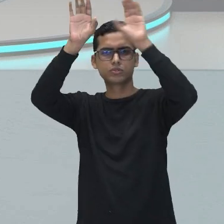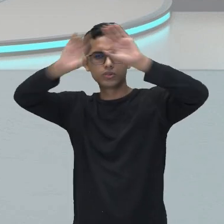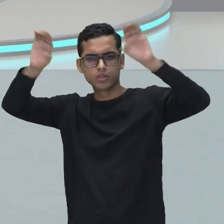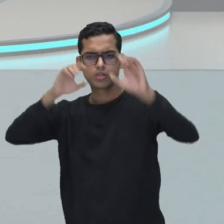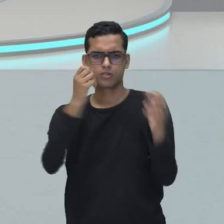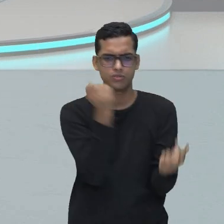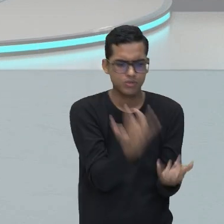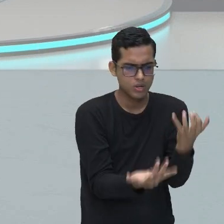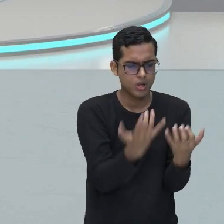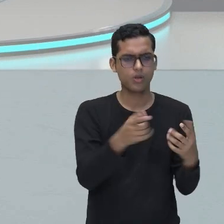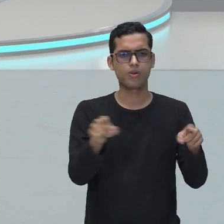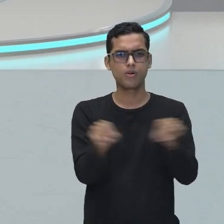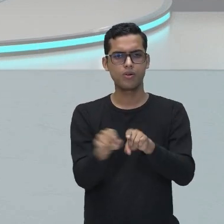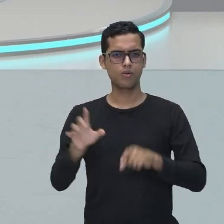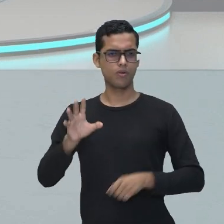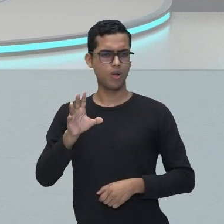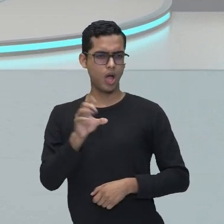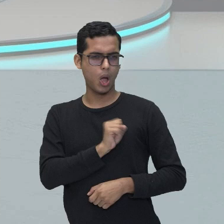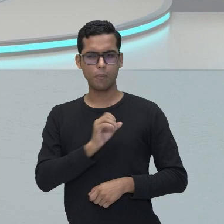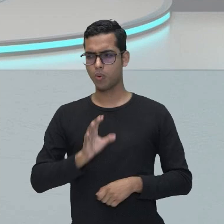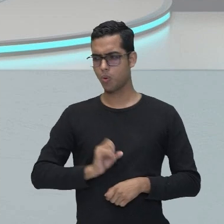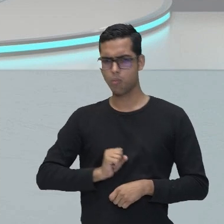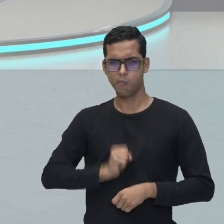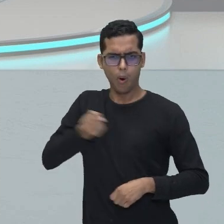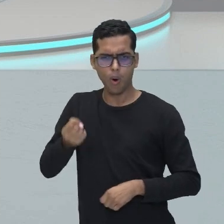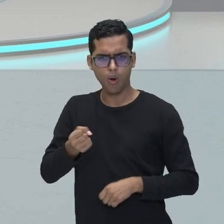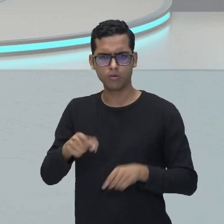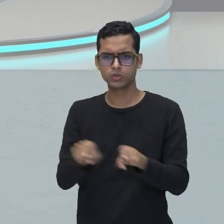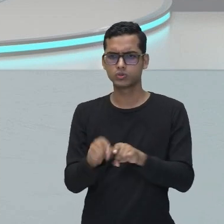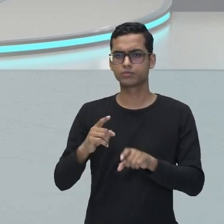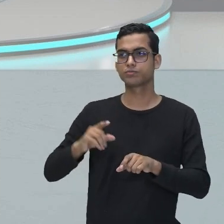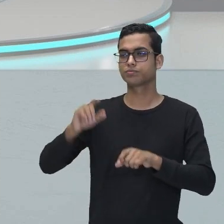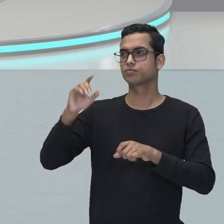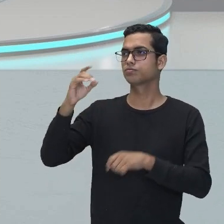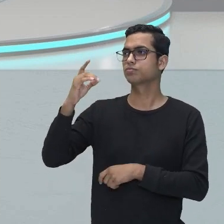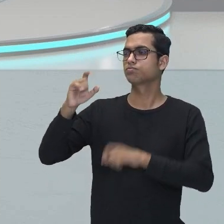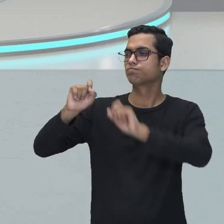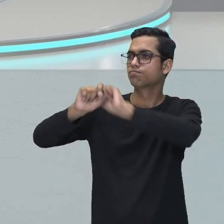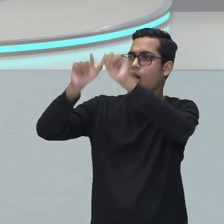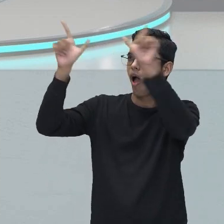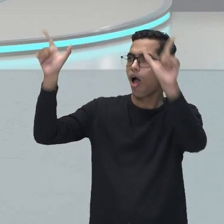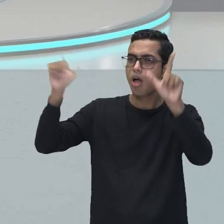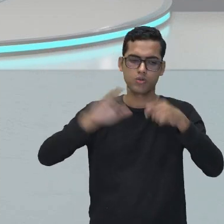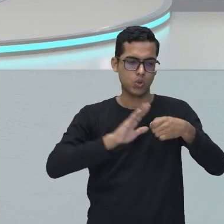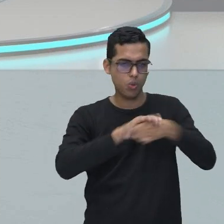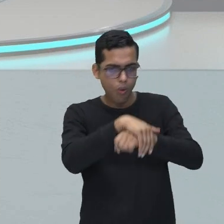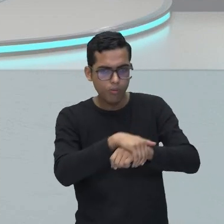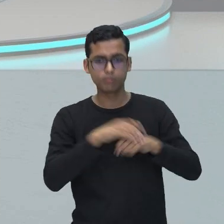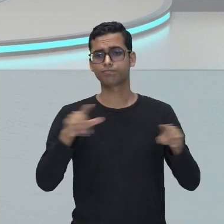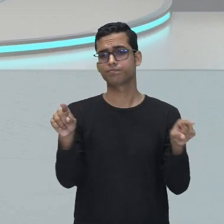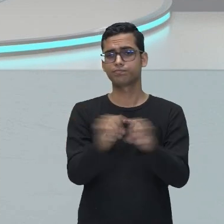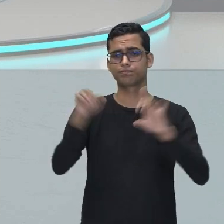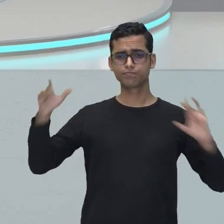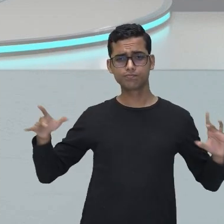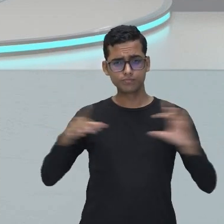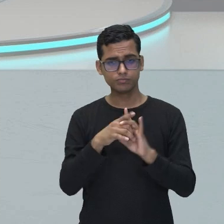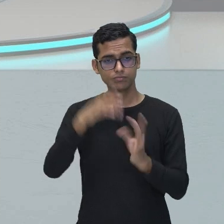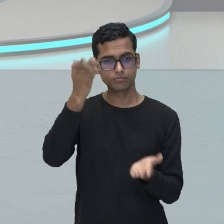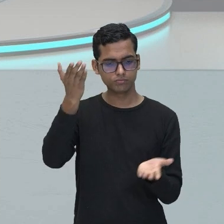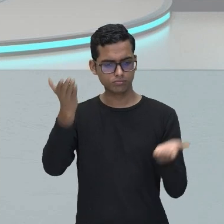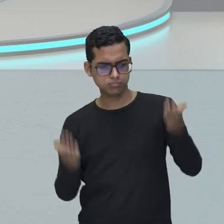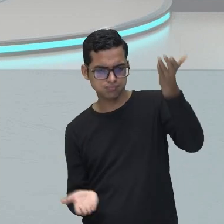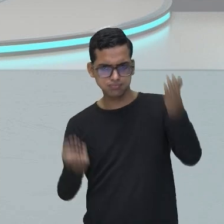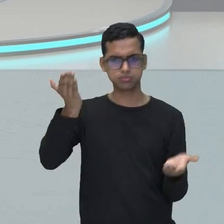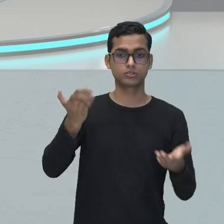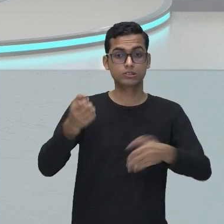amor, ódio, dia, noite. Então, isso está diretamente ligado na questão desse desequilíbrio